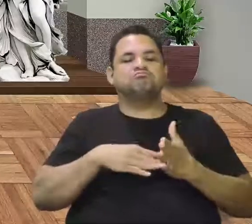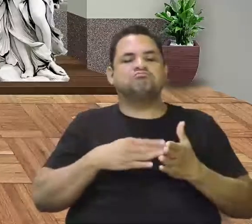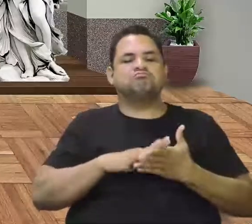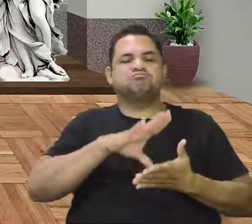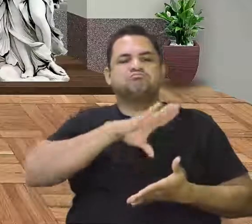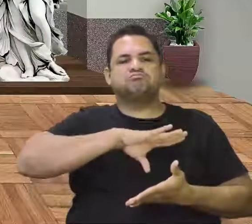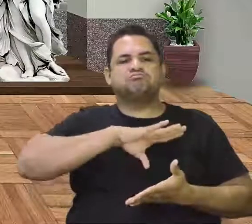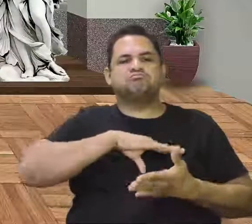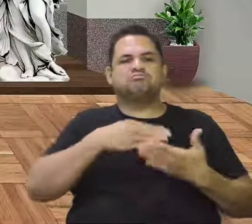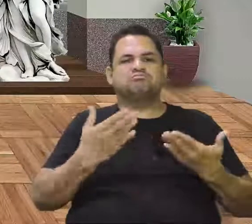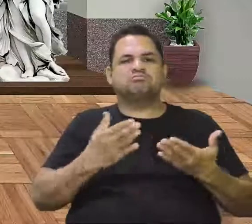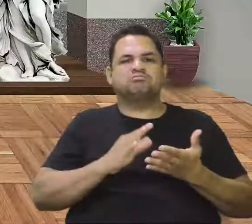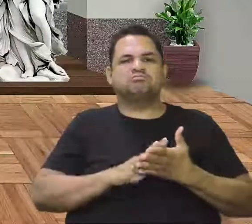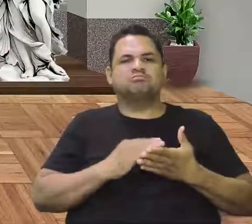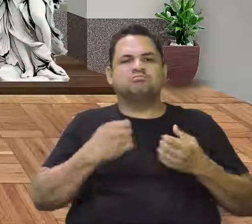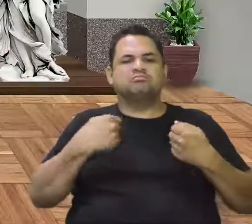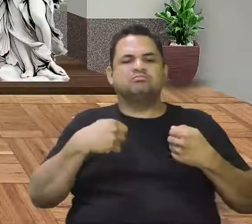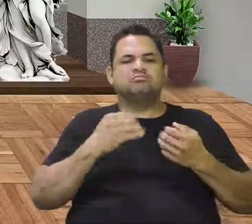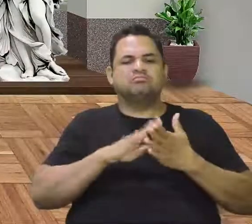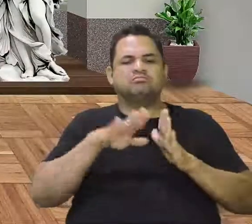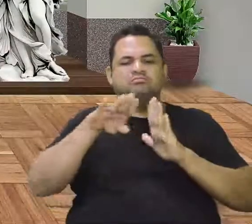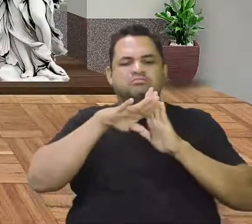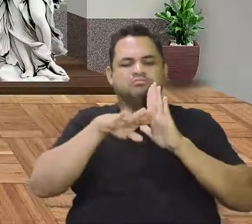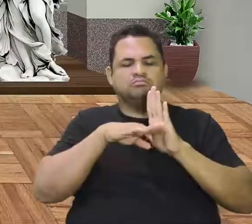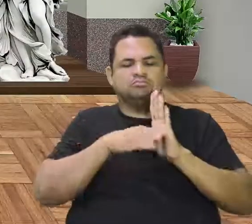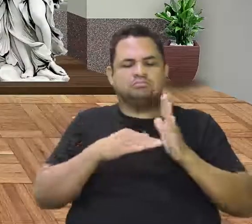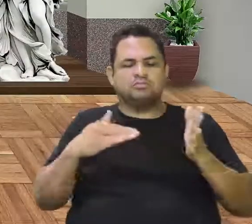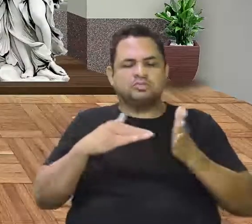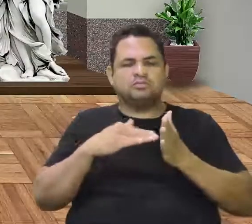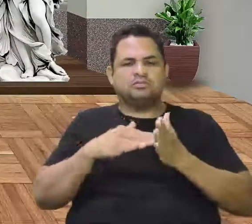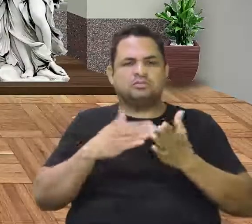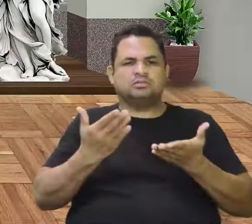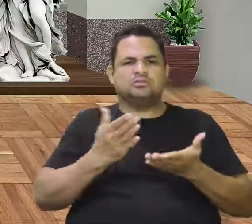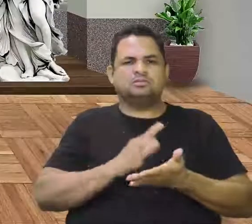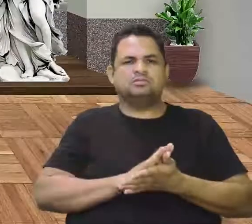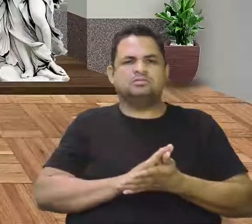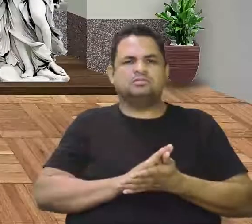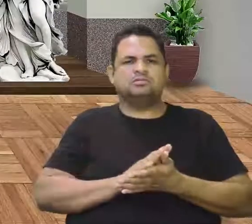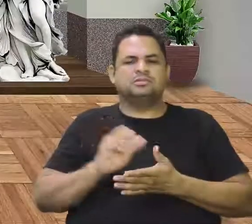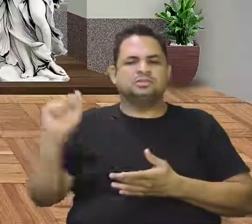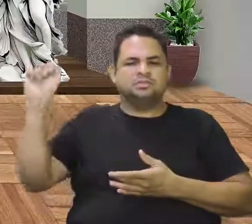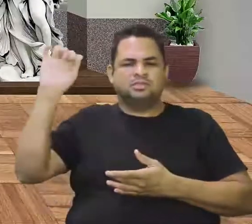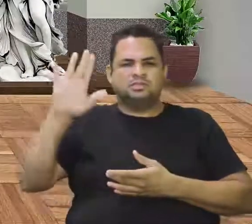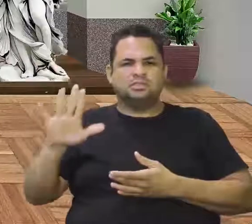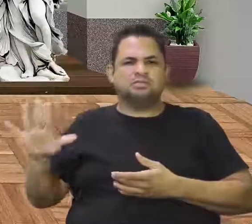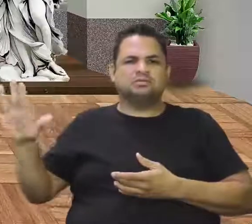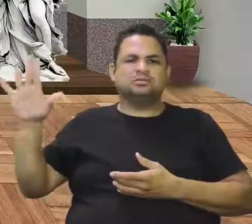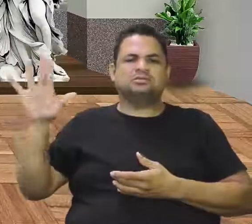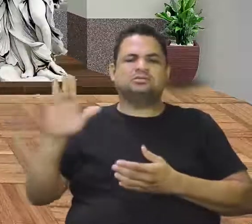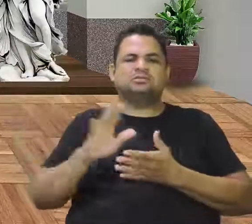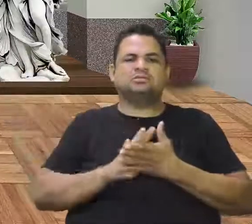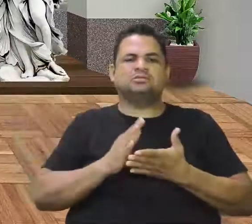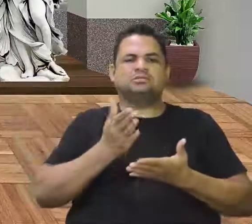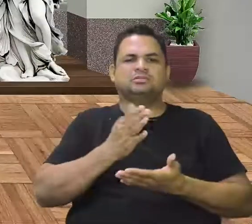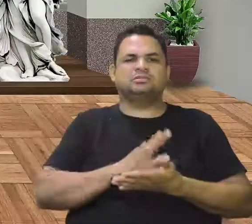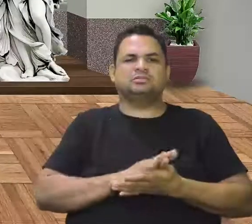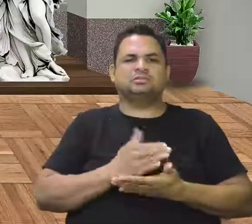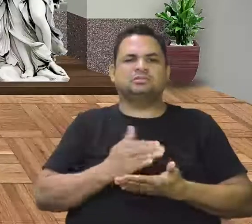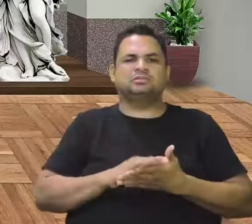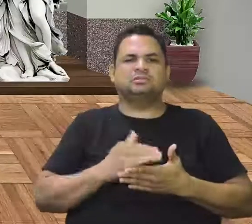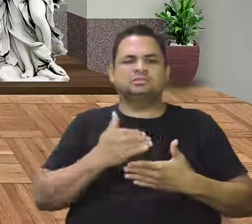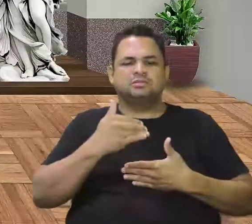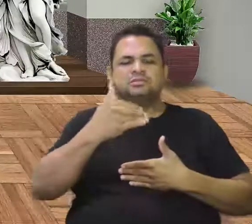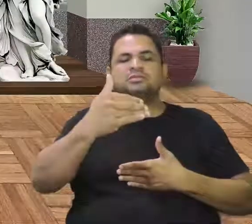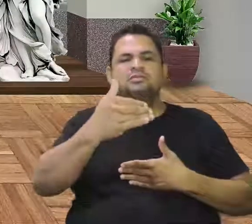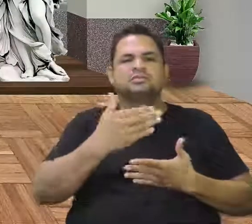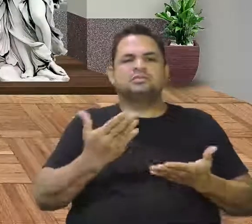Portugal aqui atrás? Então, precisar definir o limite aqui na Ásia, aqui atrás. Vamos dizer que nós estamos na frente, né?